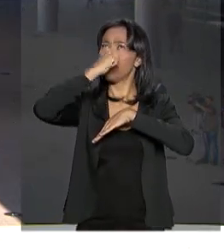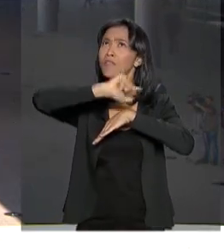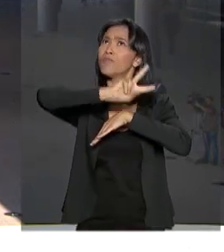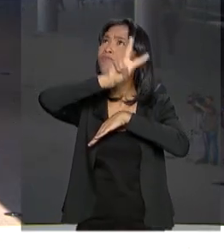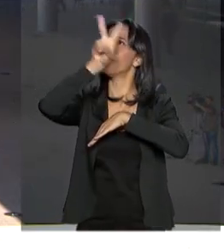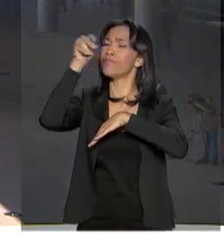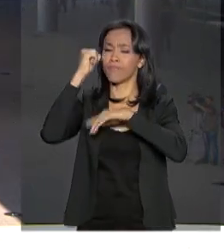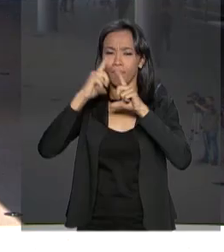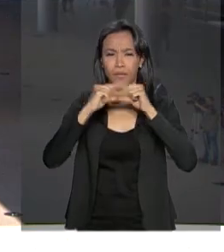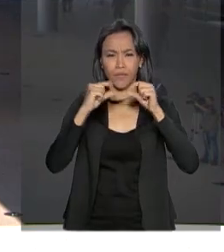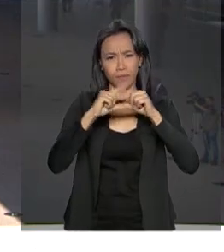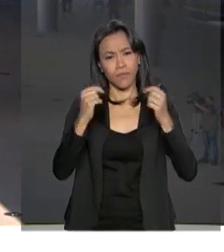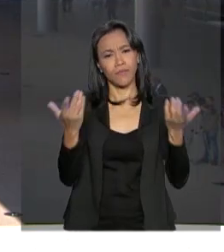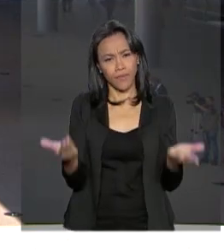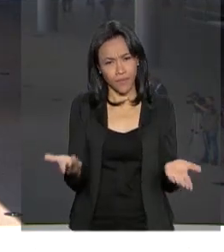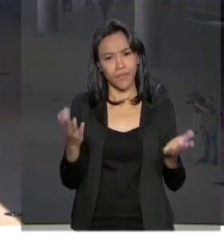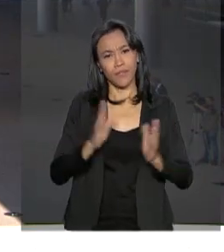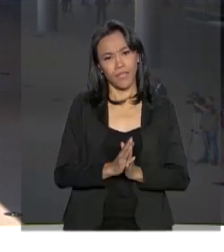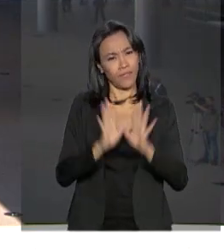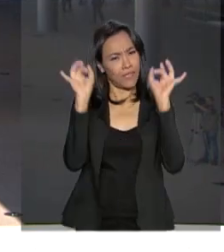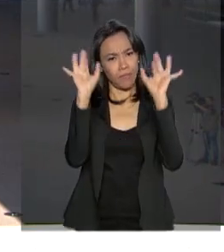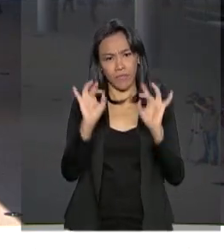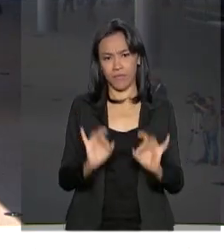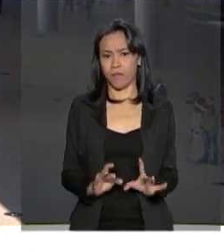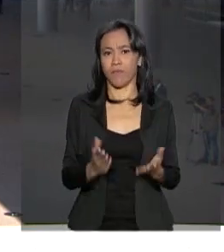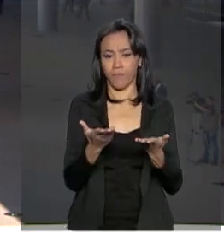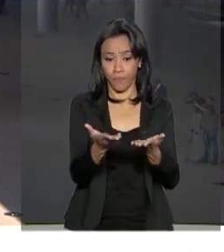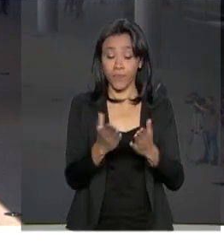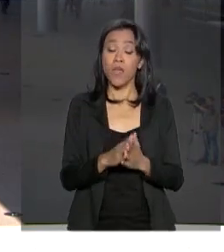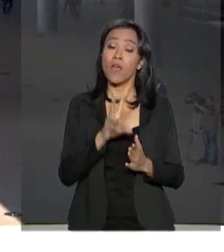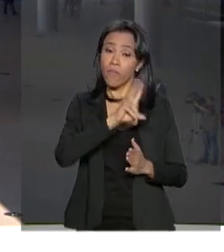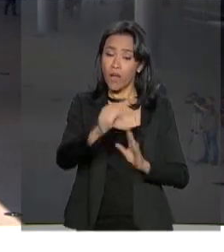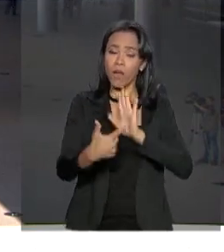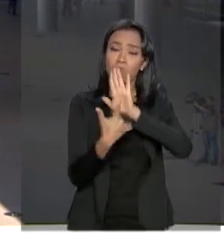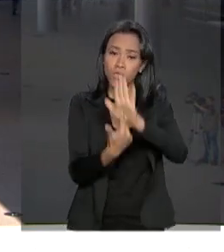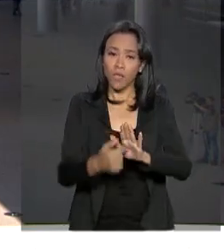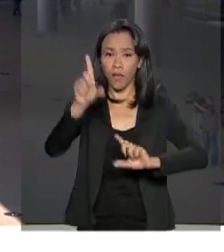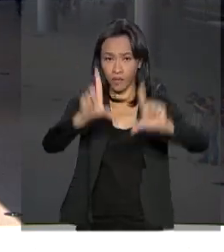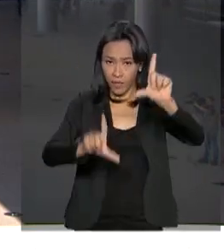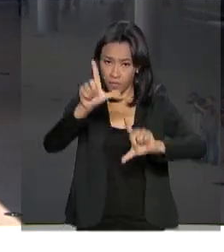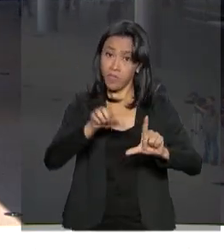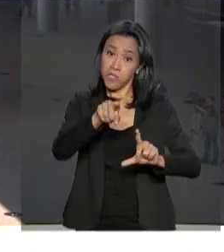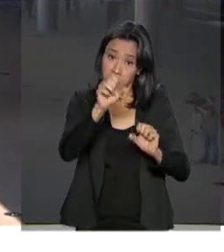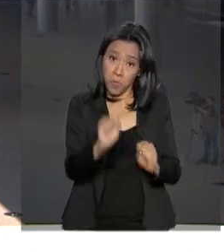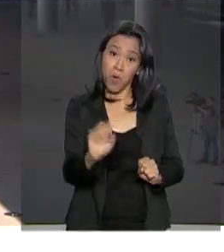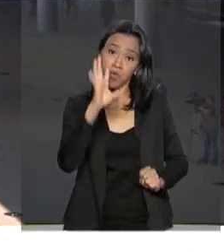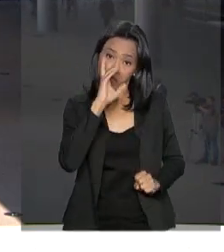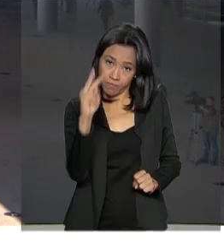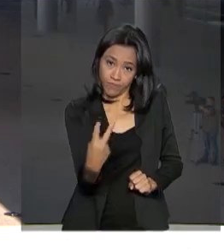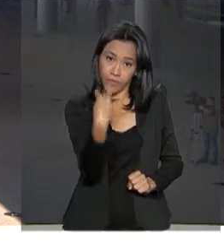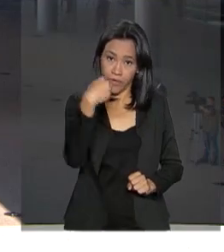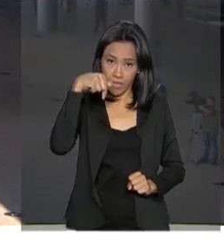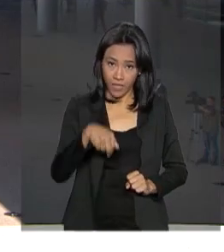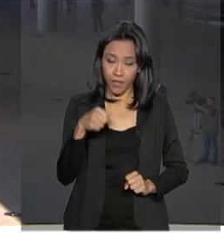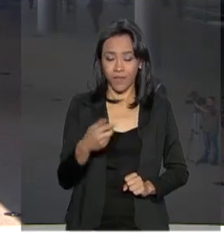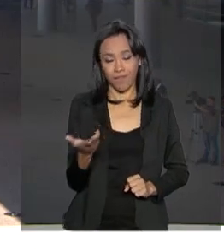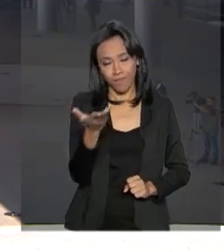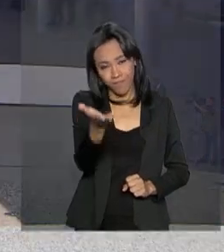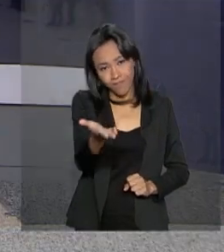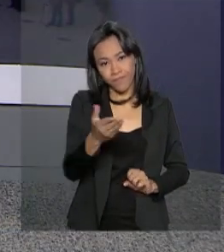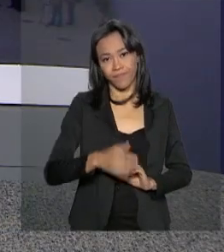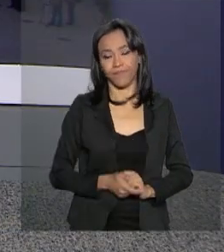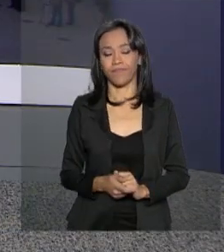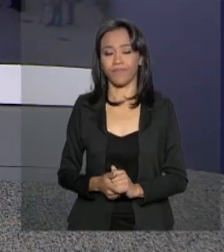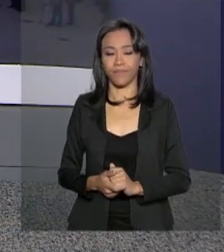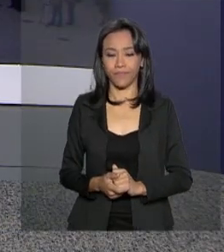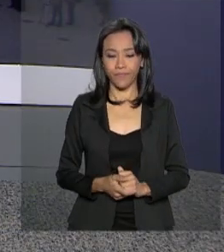cerimônia ainda mais bonita e especial. E a NBR vai transmitir ao vivo, então você pode acompanhar com a gente. Renata, eu volto com você no